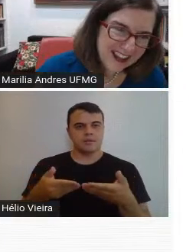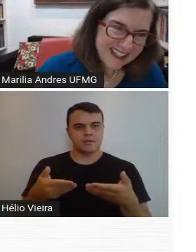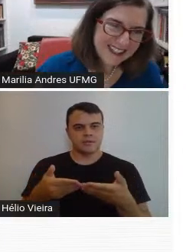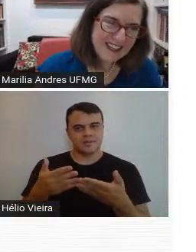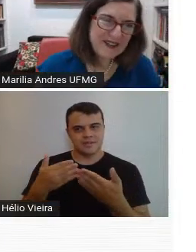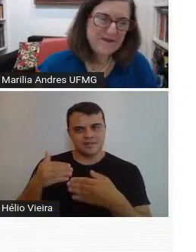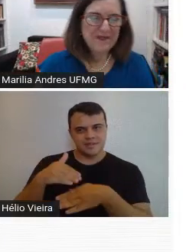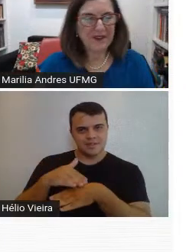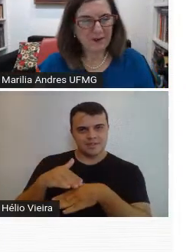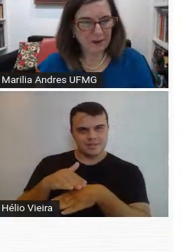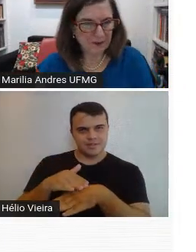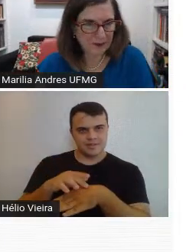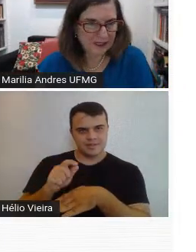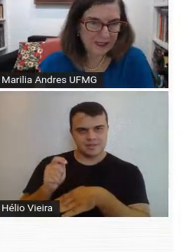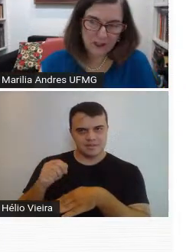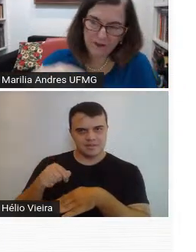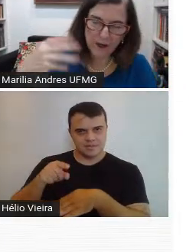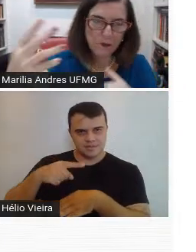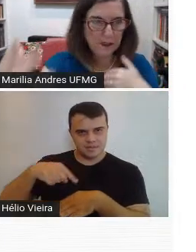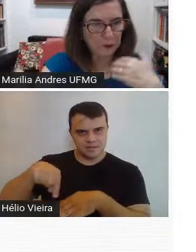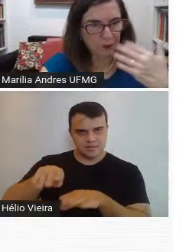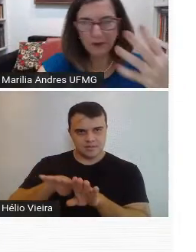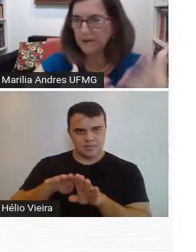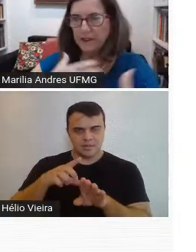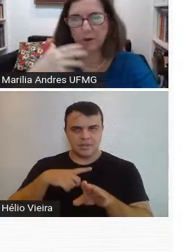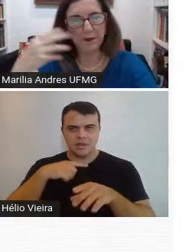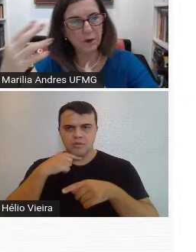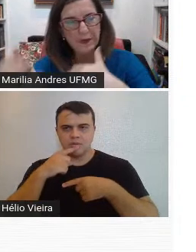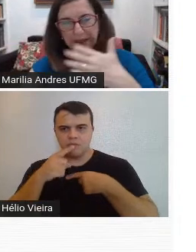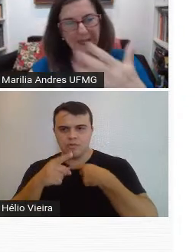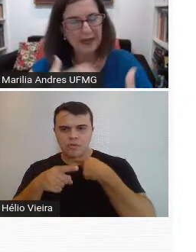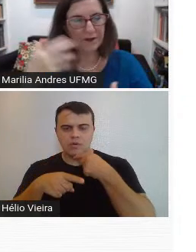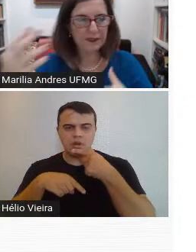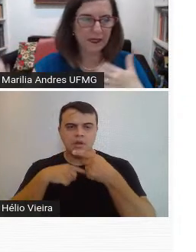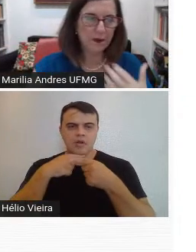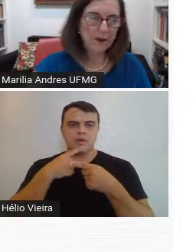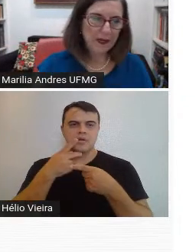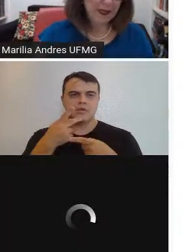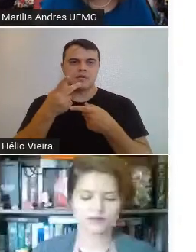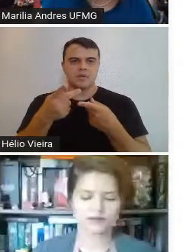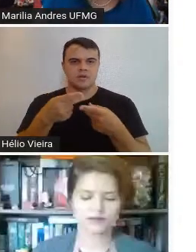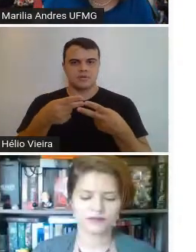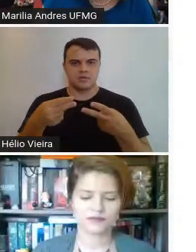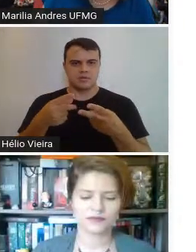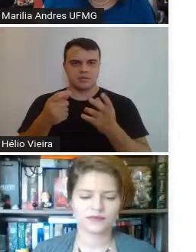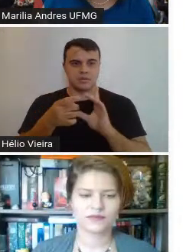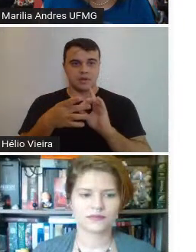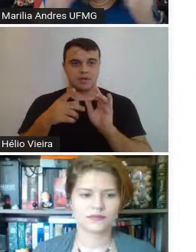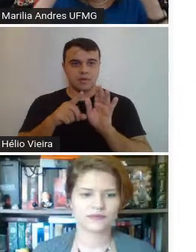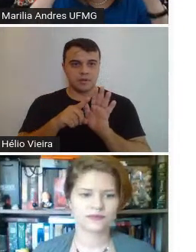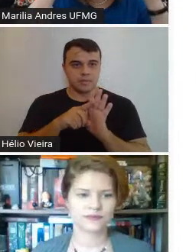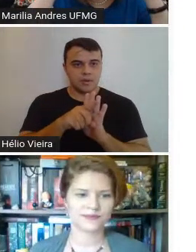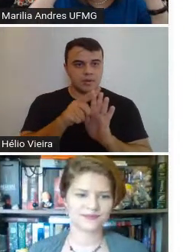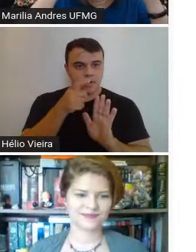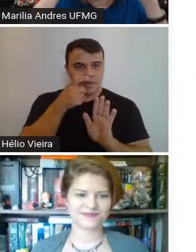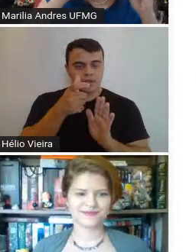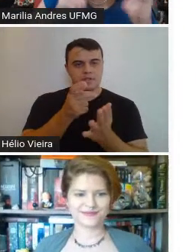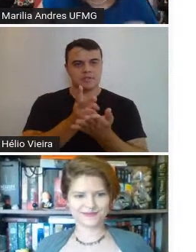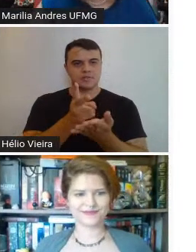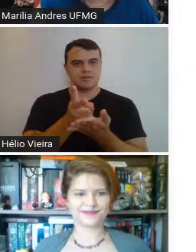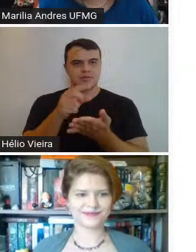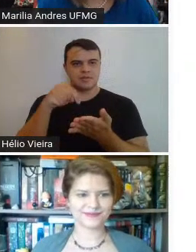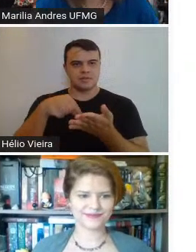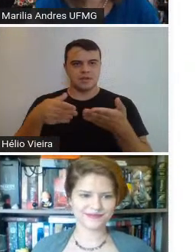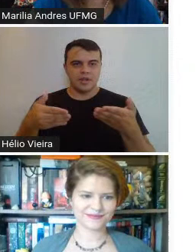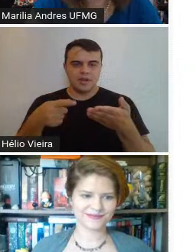na conversa aí com vocês. Se tiver alguma dúvida, algum comentário e tal, é interessante para a gente continuar a